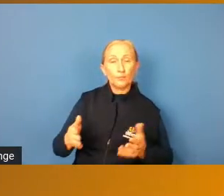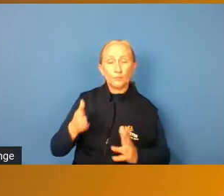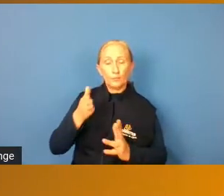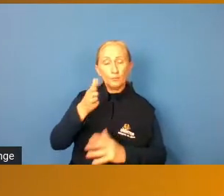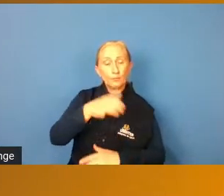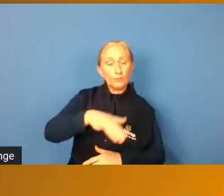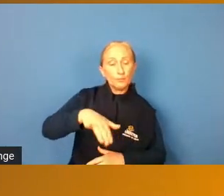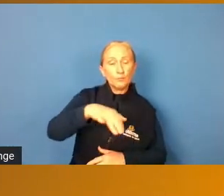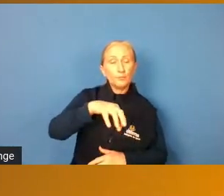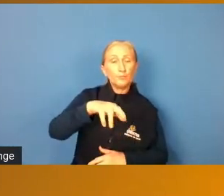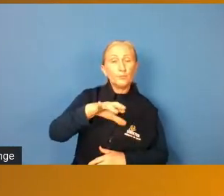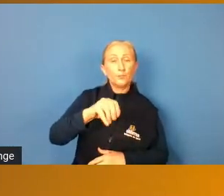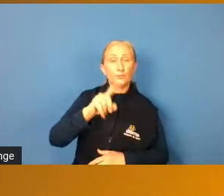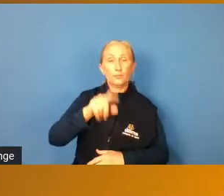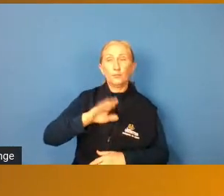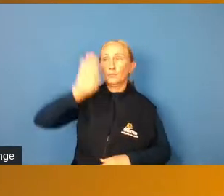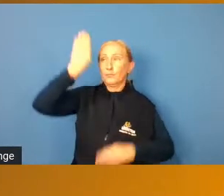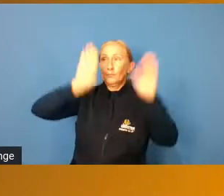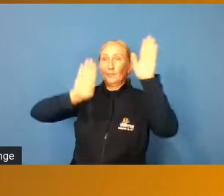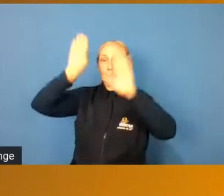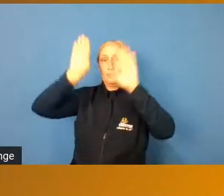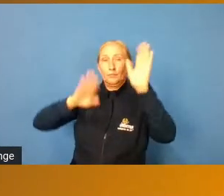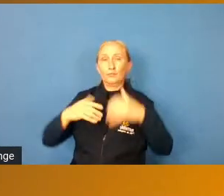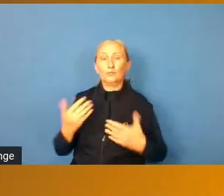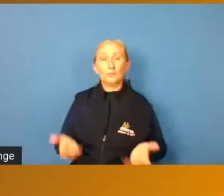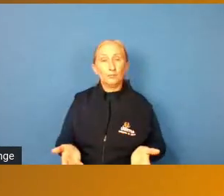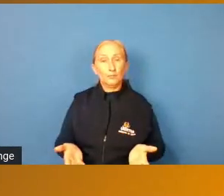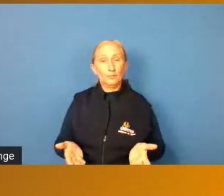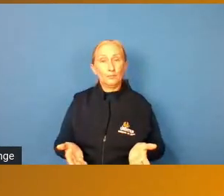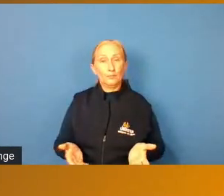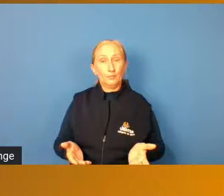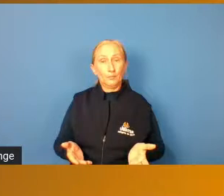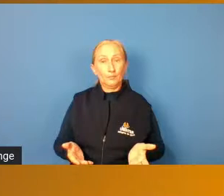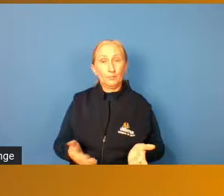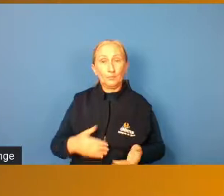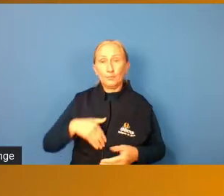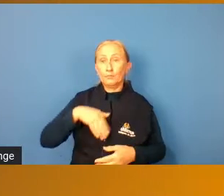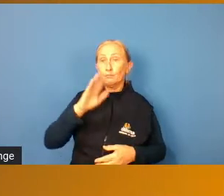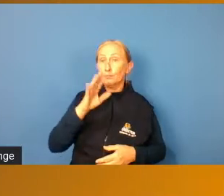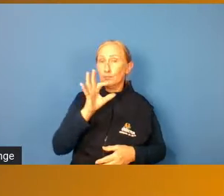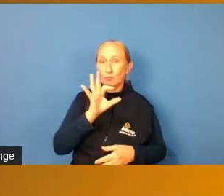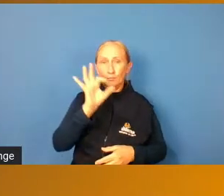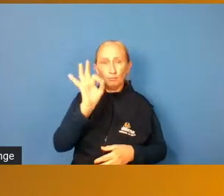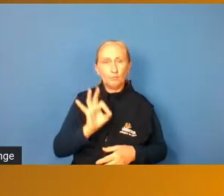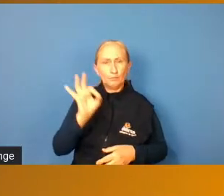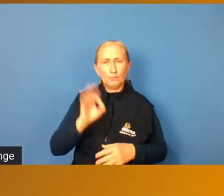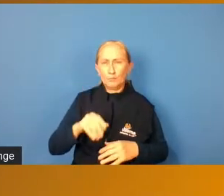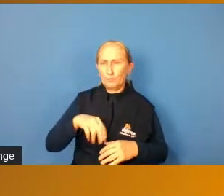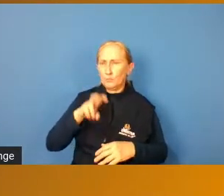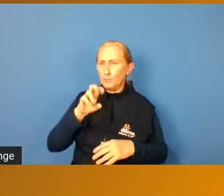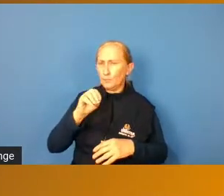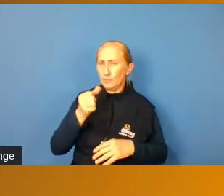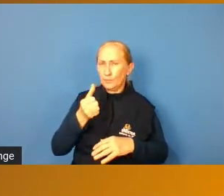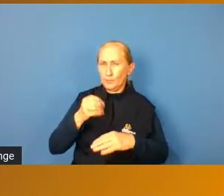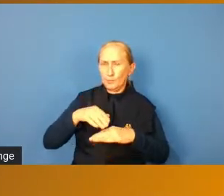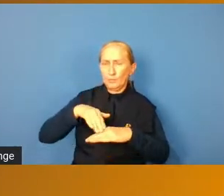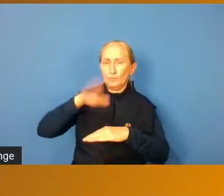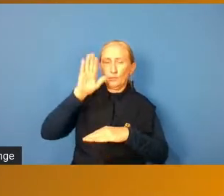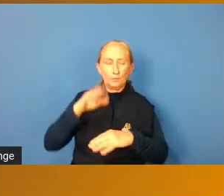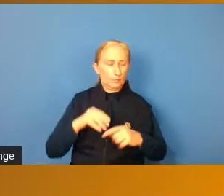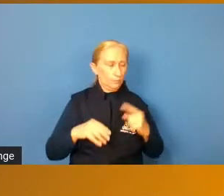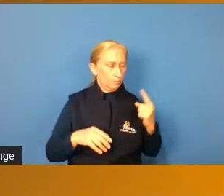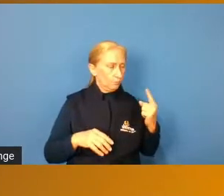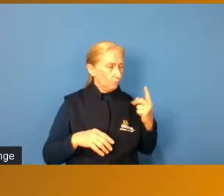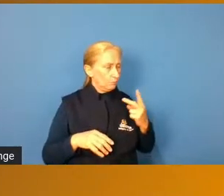e a metade da escolinha então não metade não mais que a metade né daí só sobrava uns dois três ali para a parte de